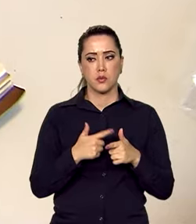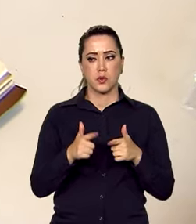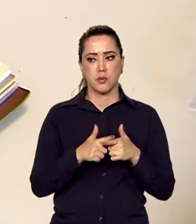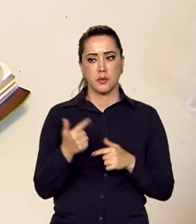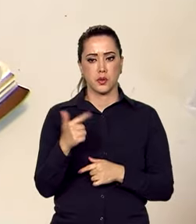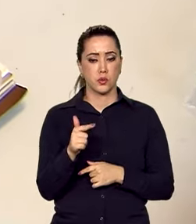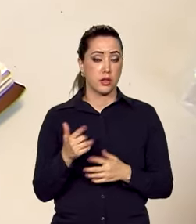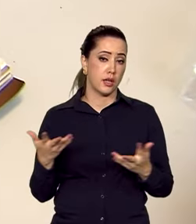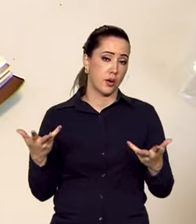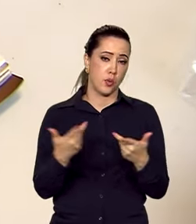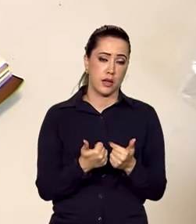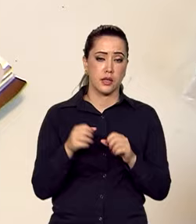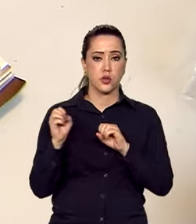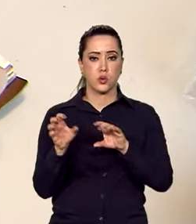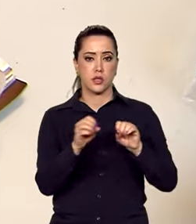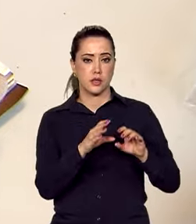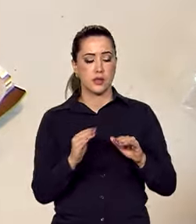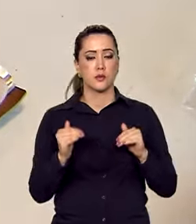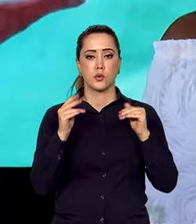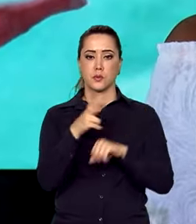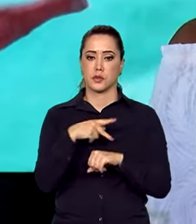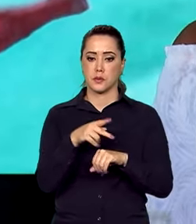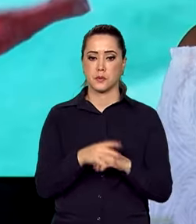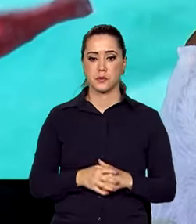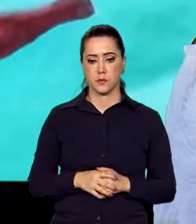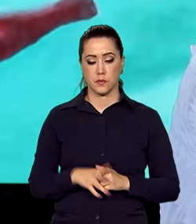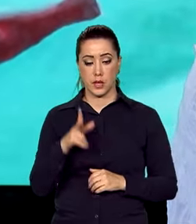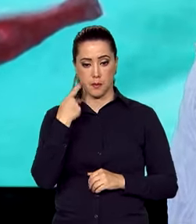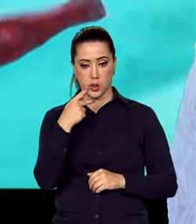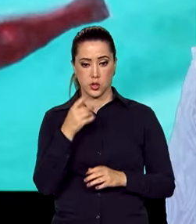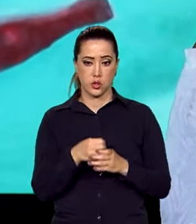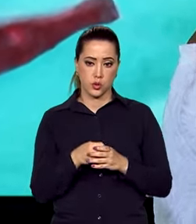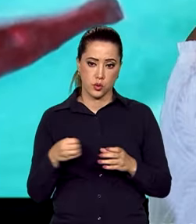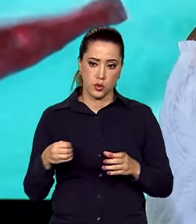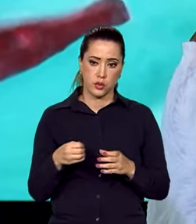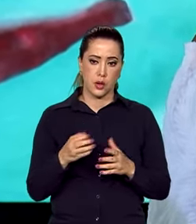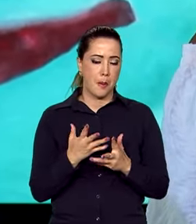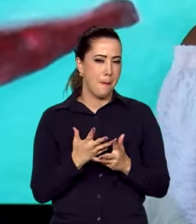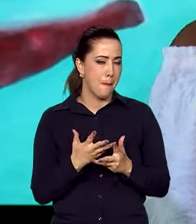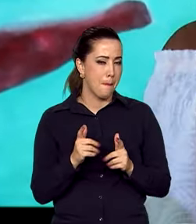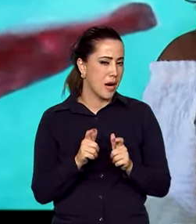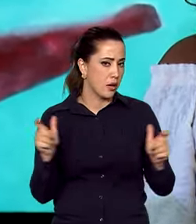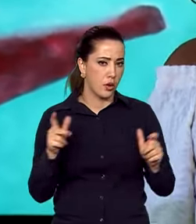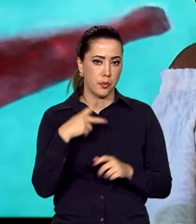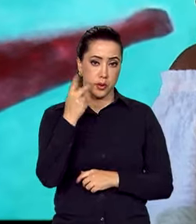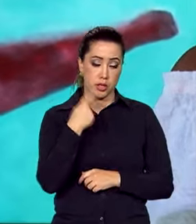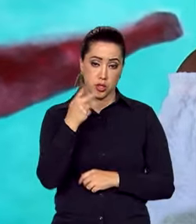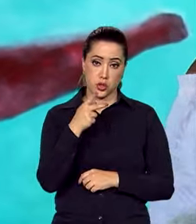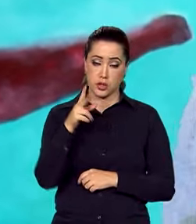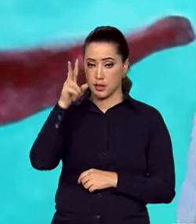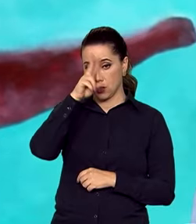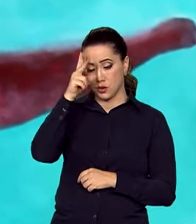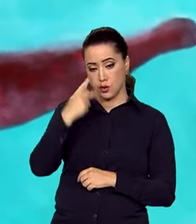a qualidade do ensino superior no país. A política de cotas foi a maior política pública da